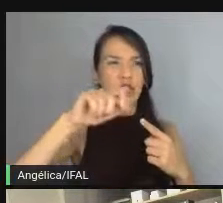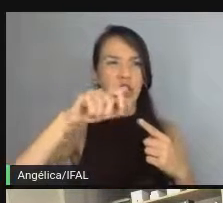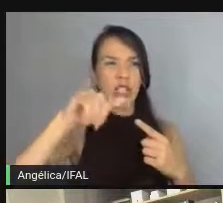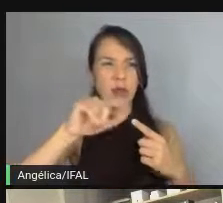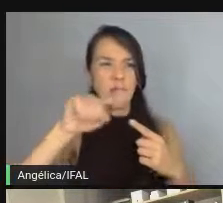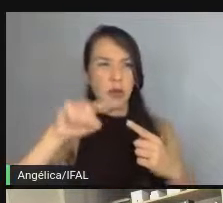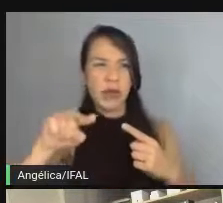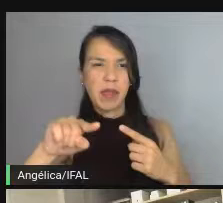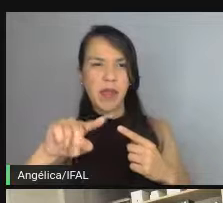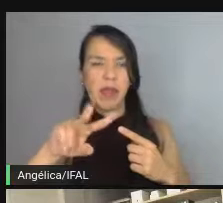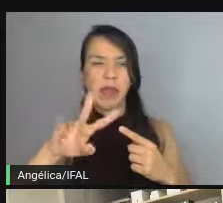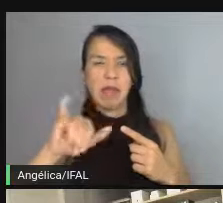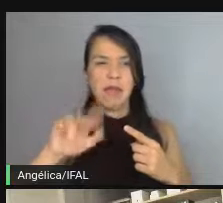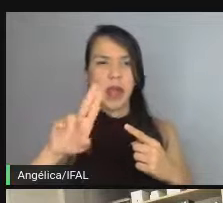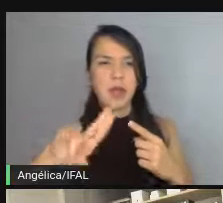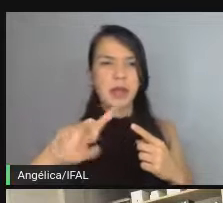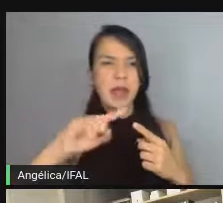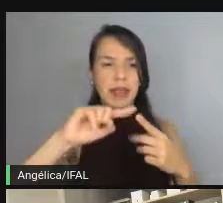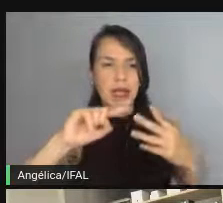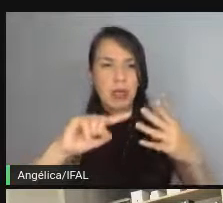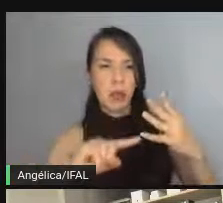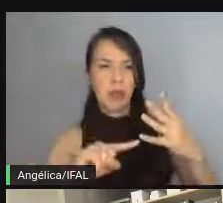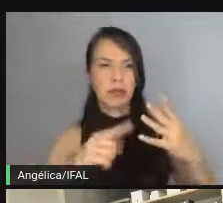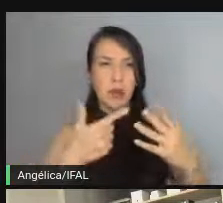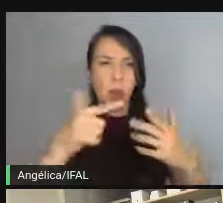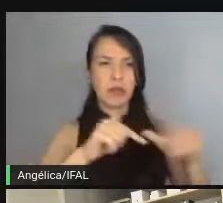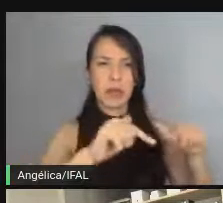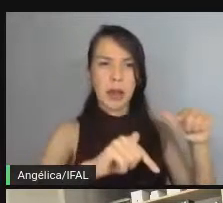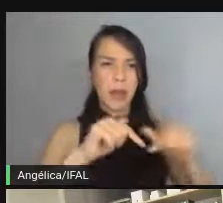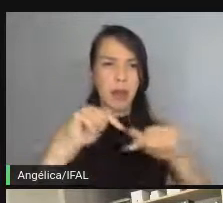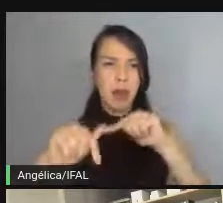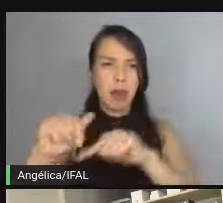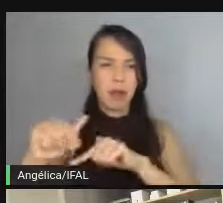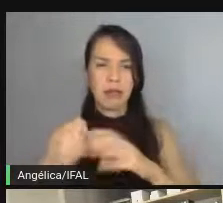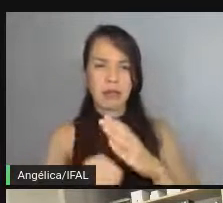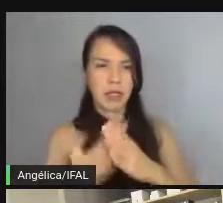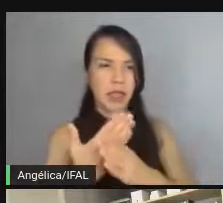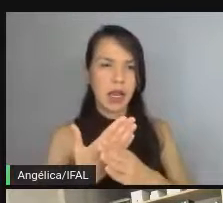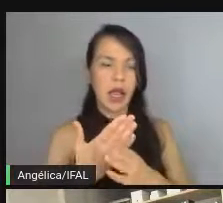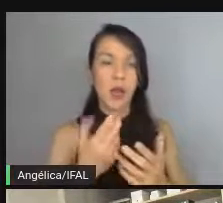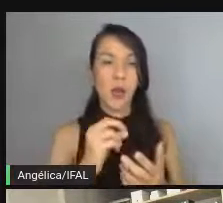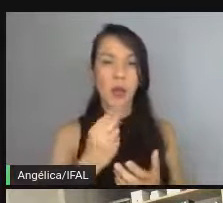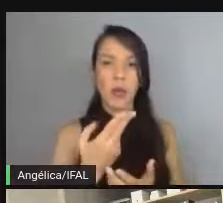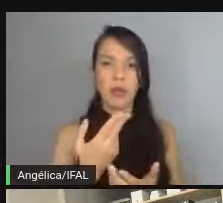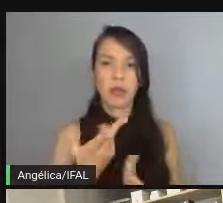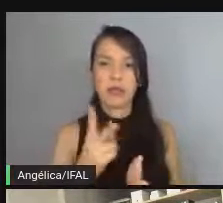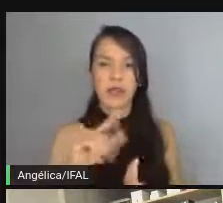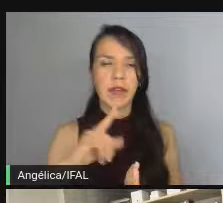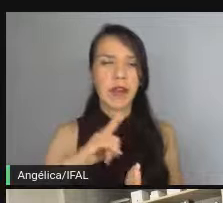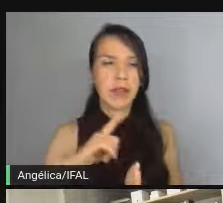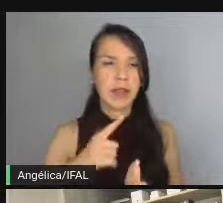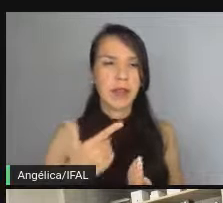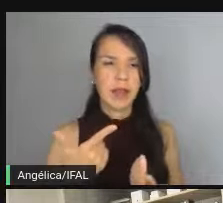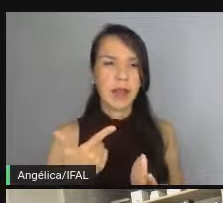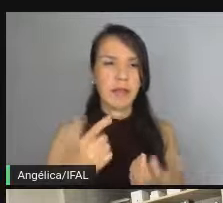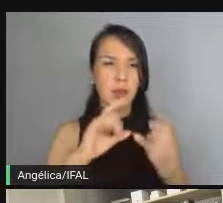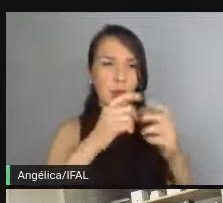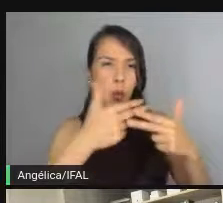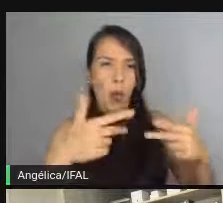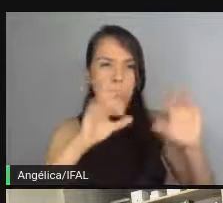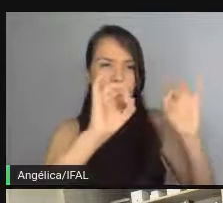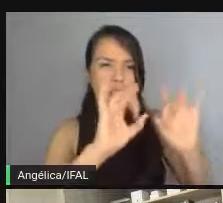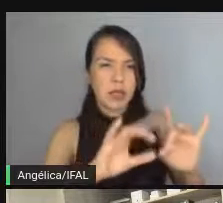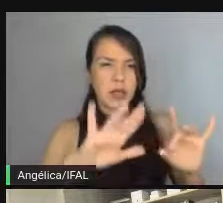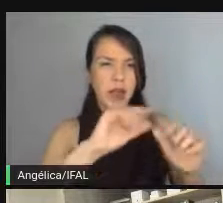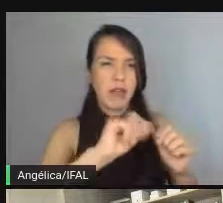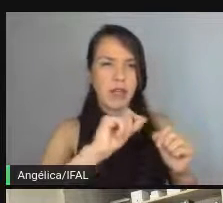vai consumir três, quatro outros serviços que vão ser criados, que vão ter handlers específicos para